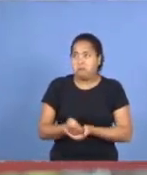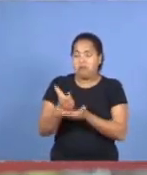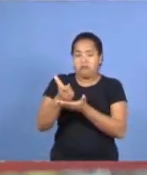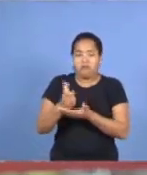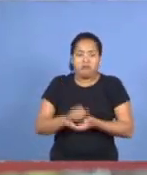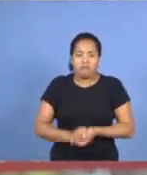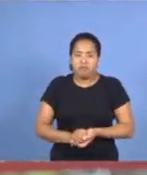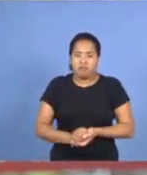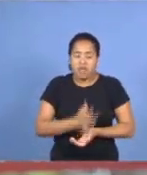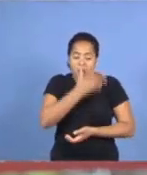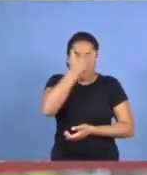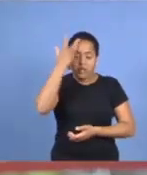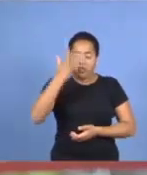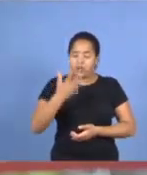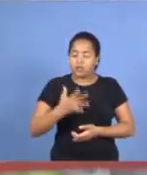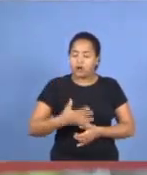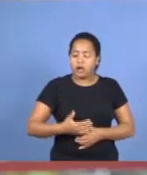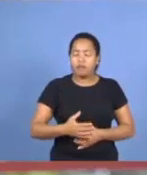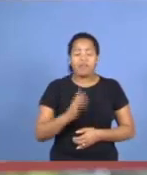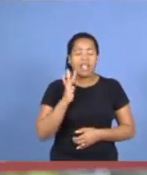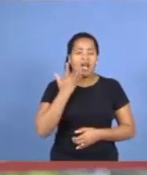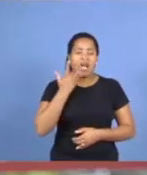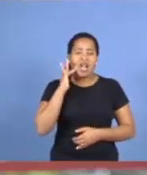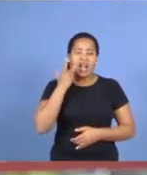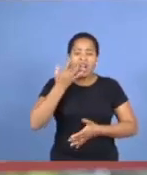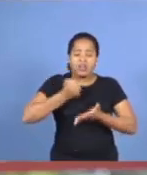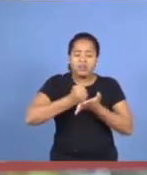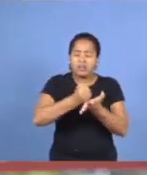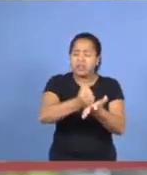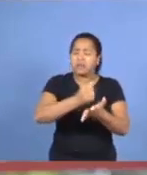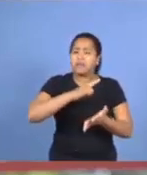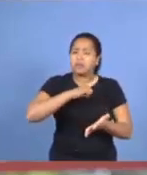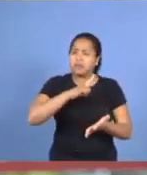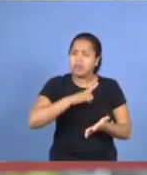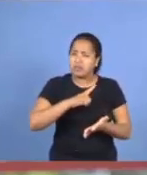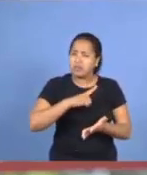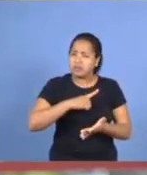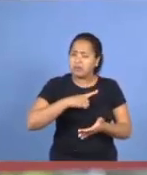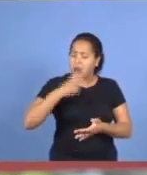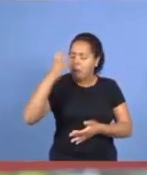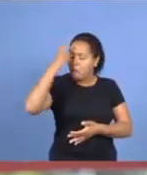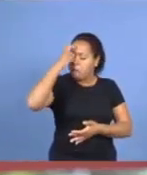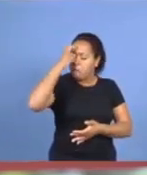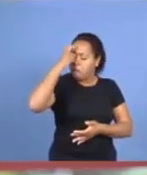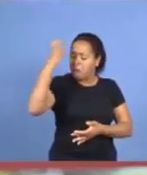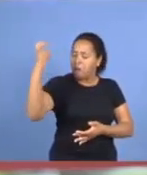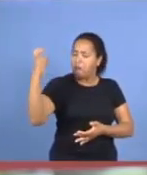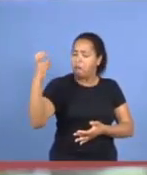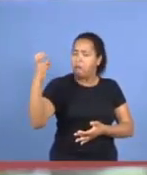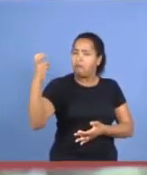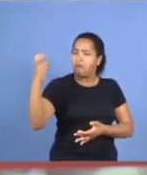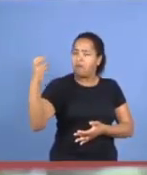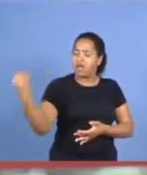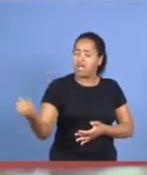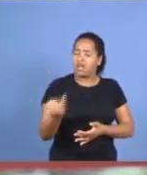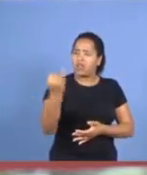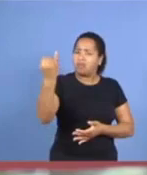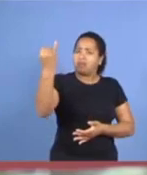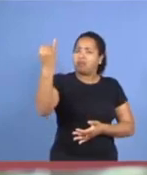os nobres, são as pessoas que acham que têm recursos intelectuais importantes.